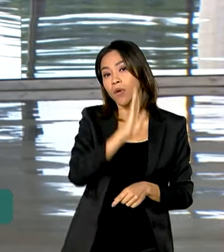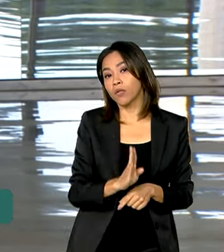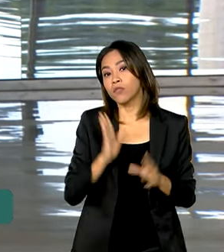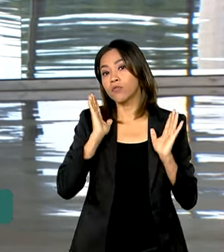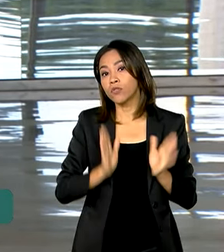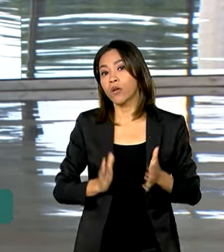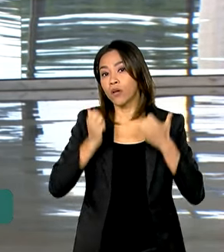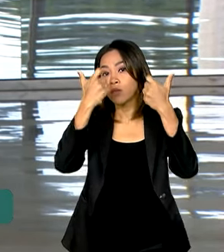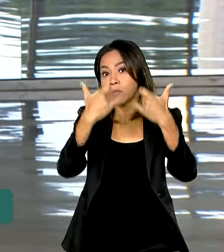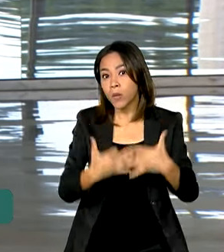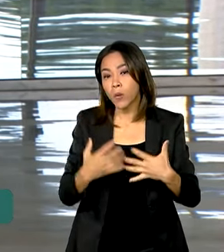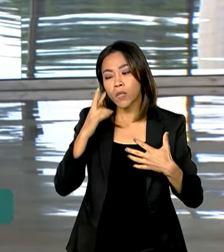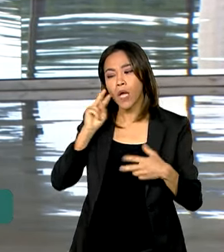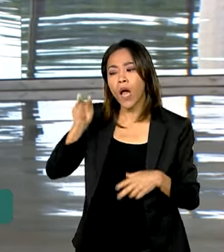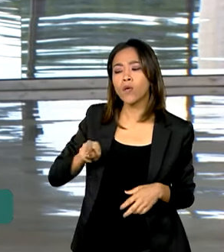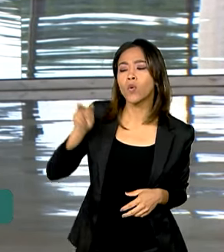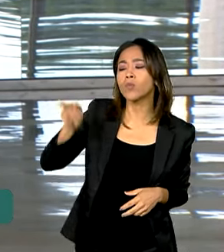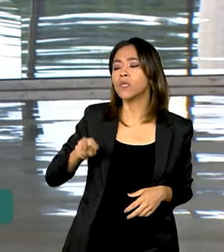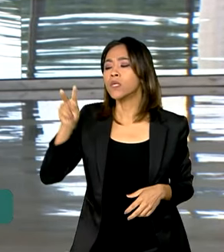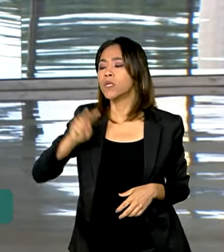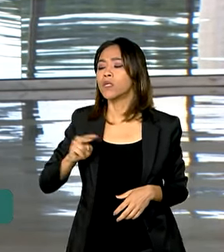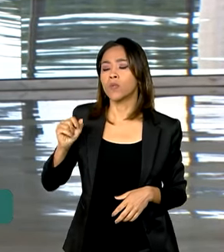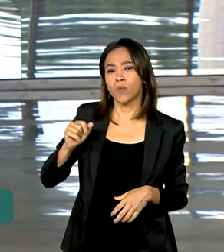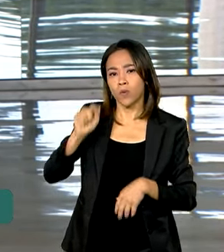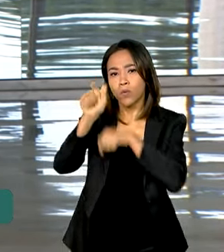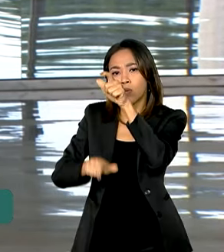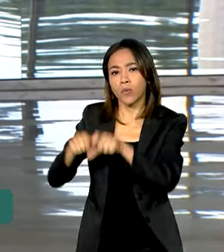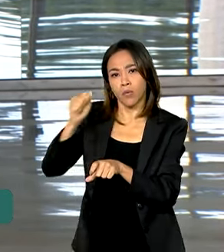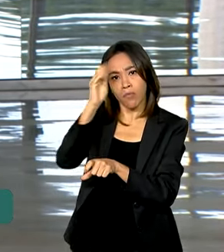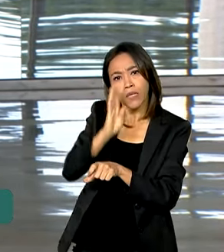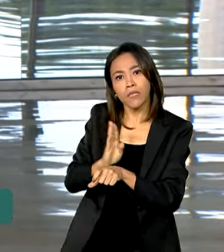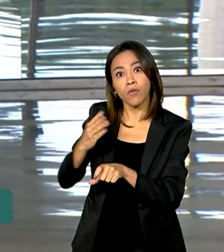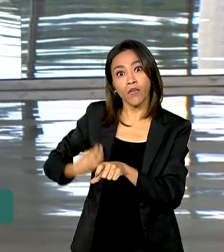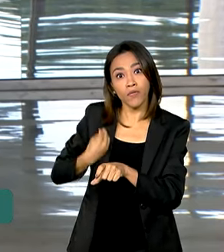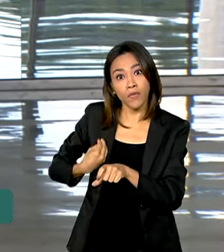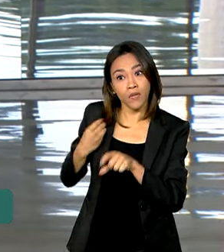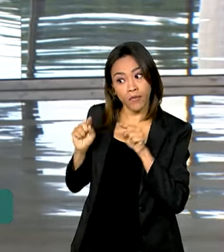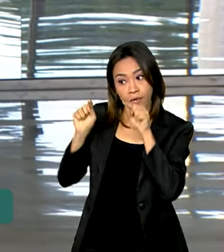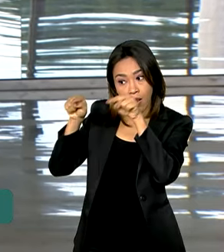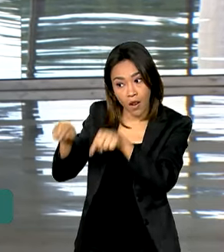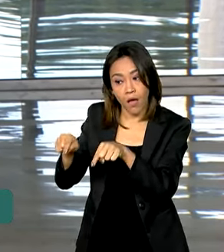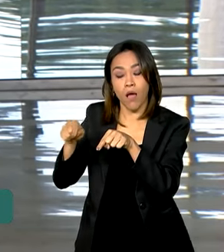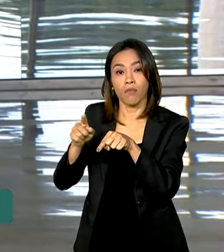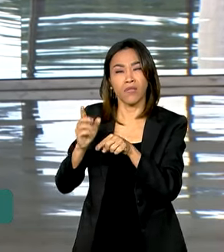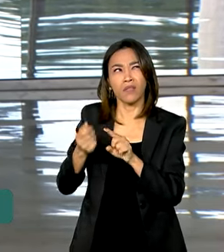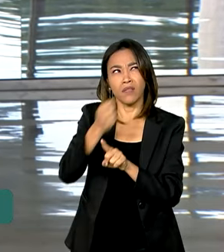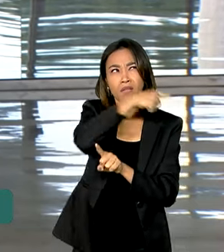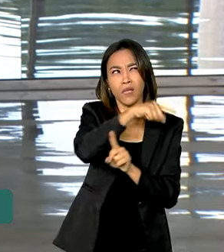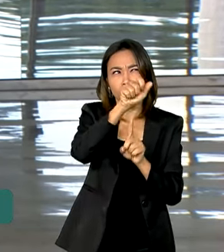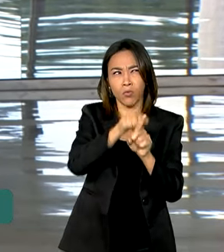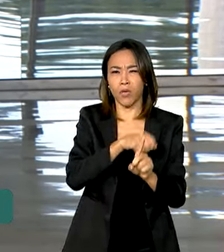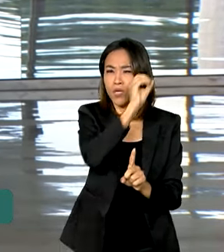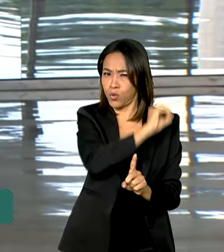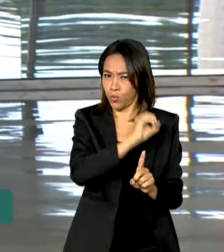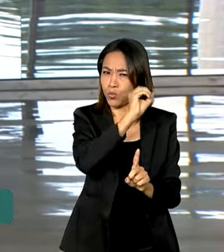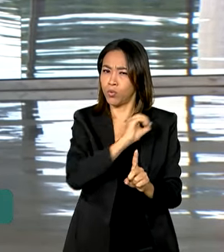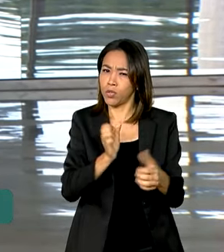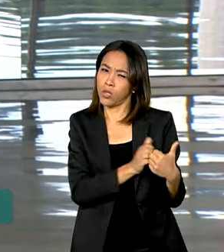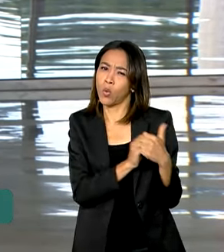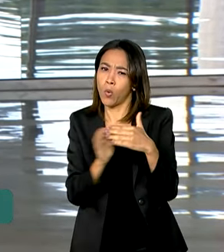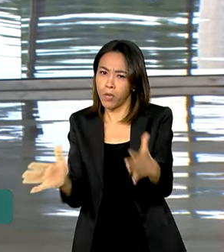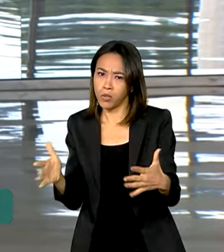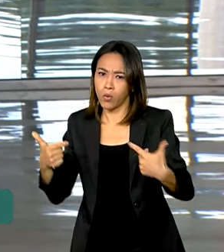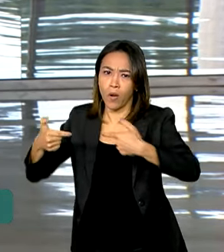monitorando a situação dos brasileiros que vivem lá e que isso está sendo monitorado desde o mês de outubro, desde o início dos conflitos